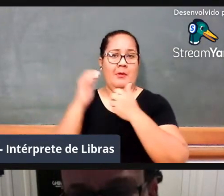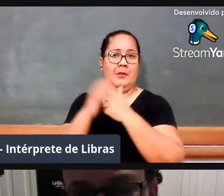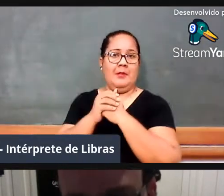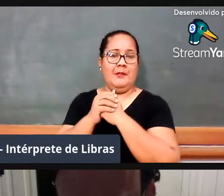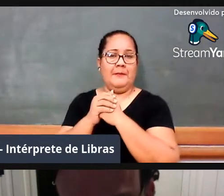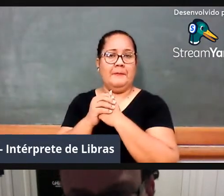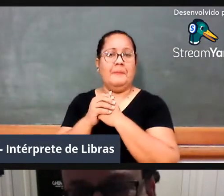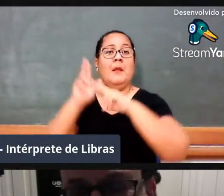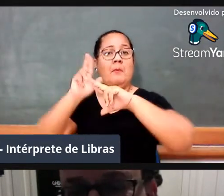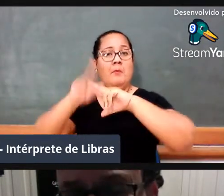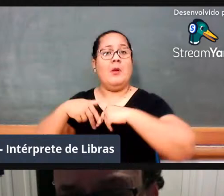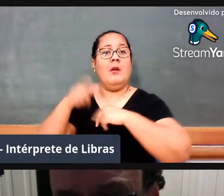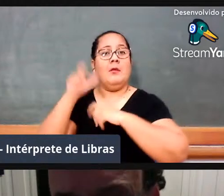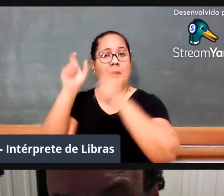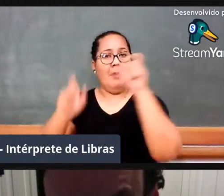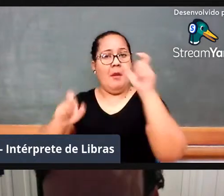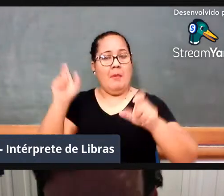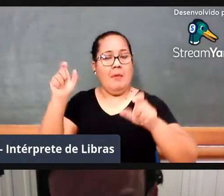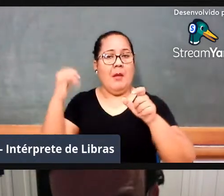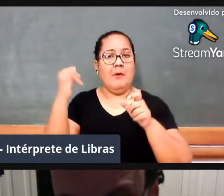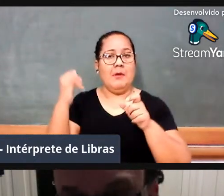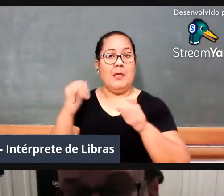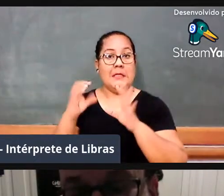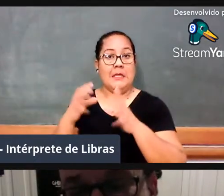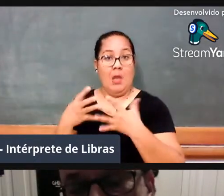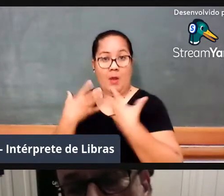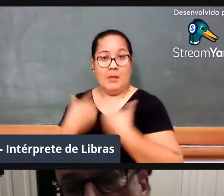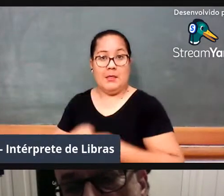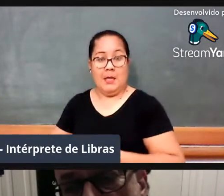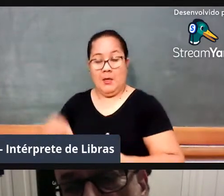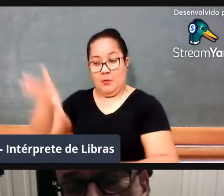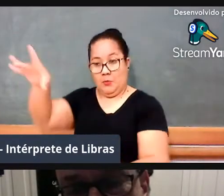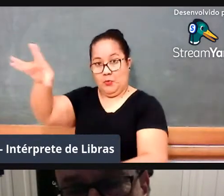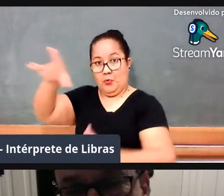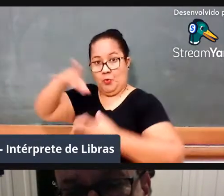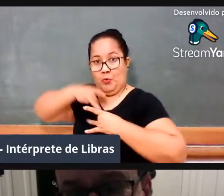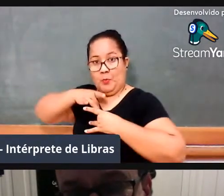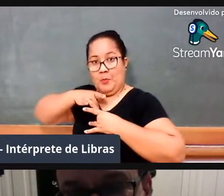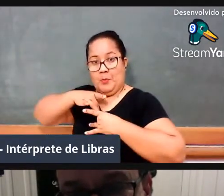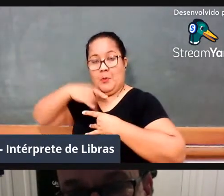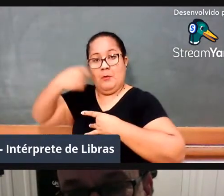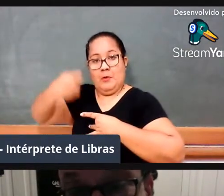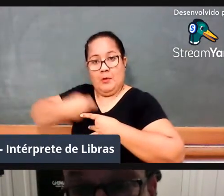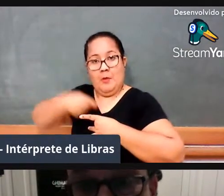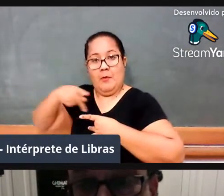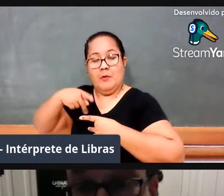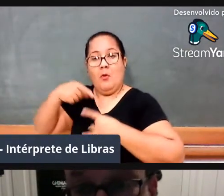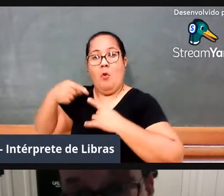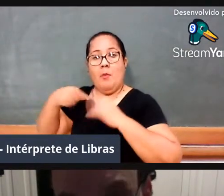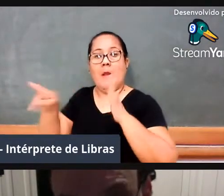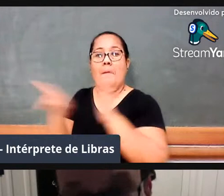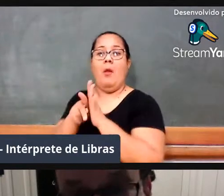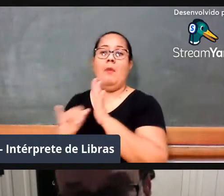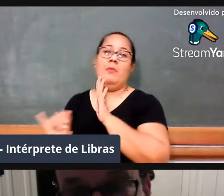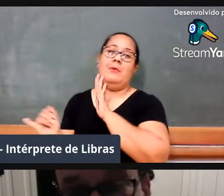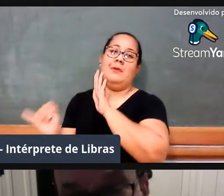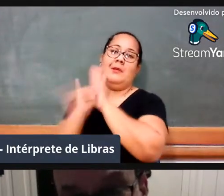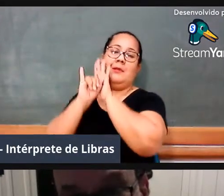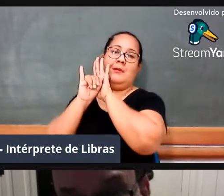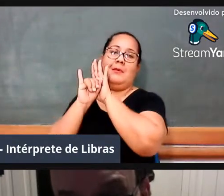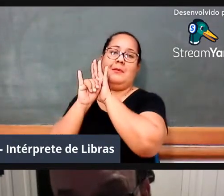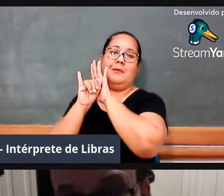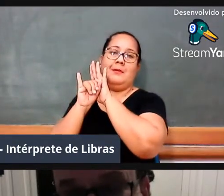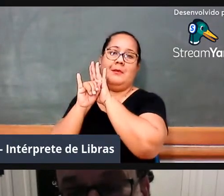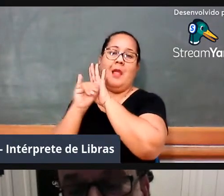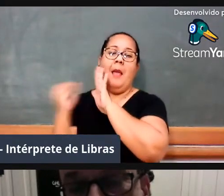a partir dela, a partir dessa incorporação, valorizarmos essa, essa nossa identidade, né? E isso passa por discussão